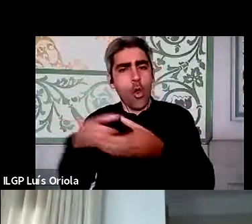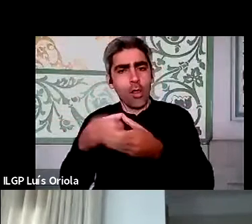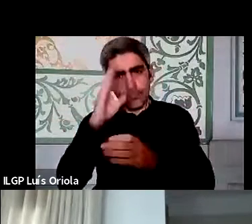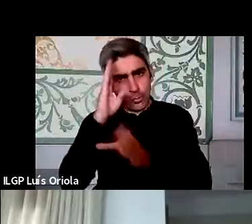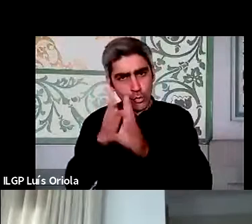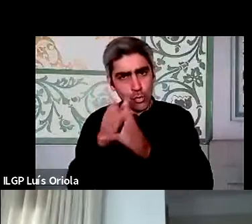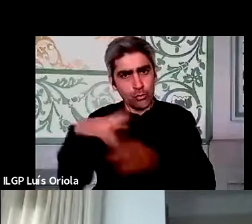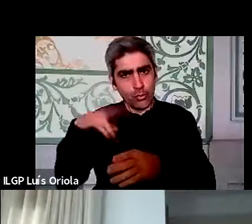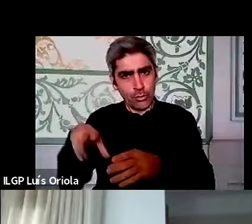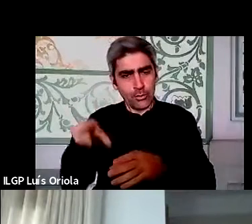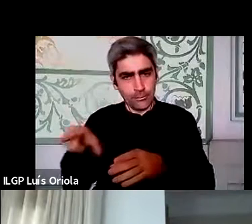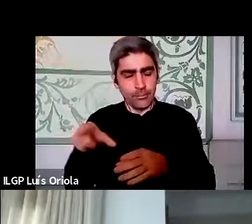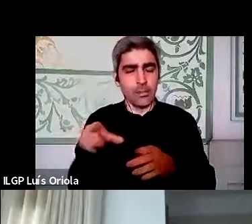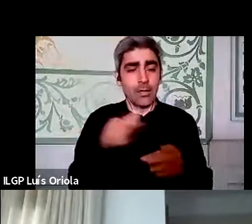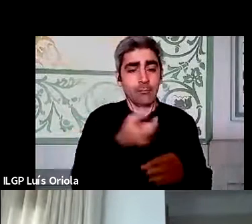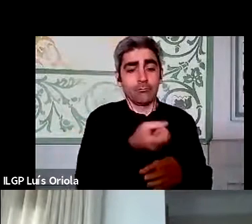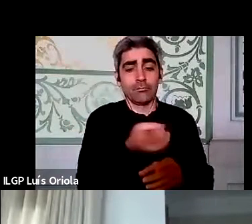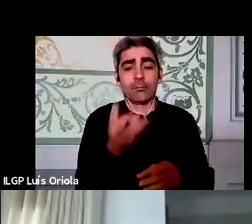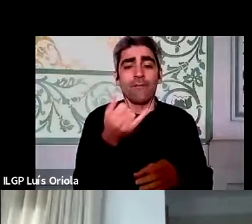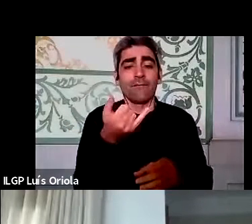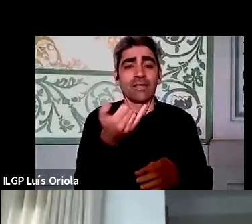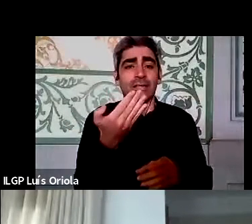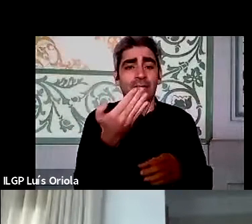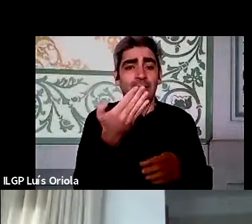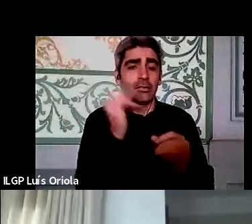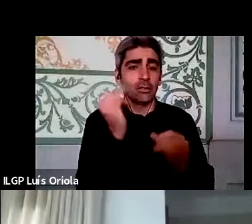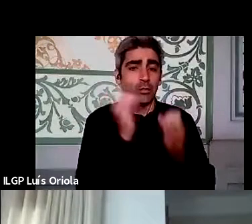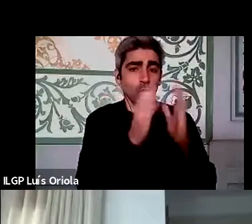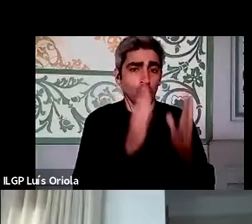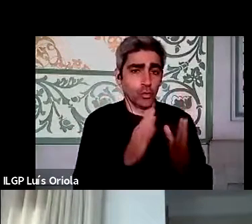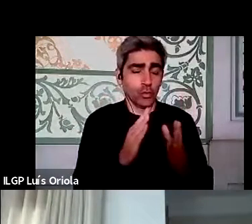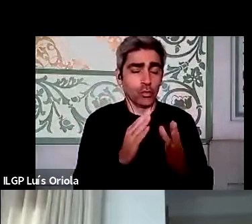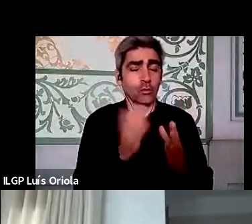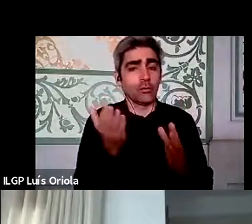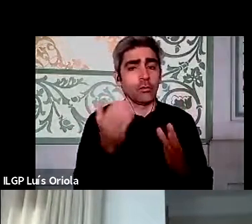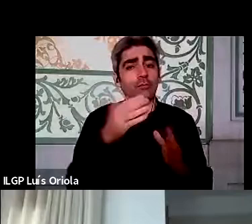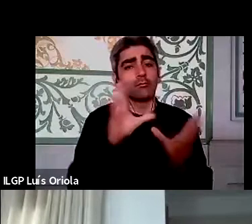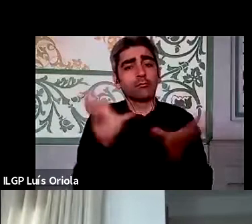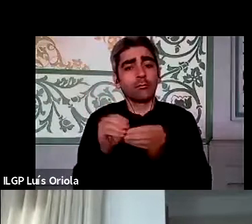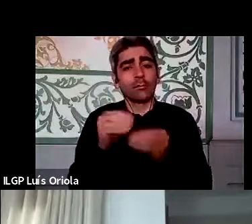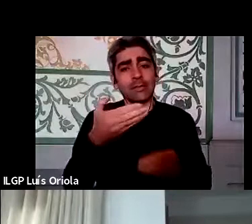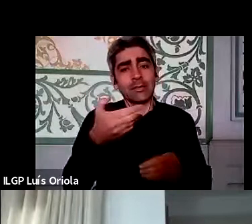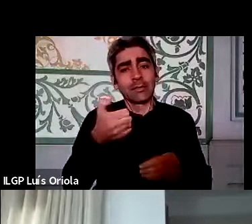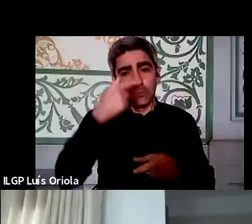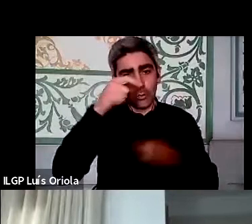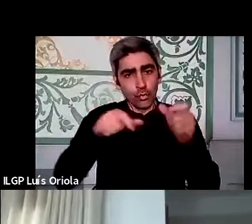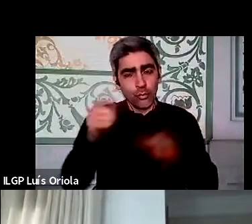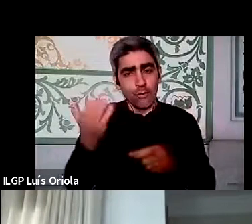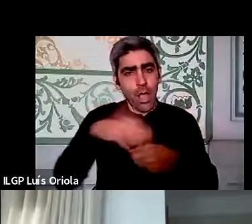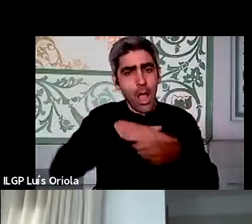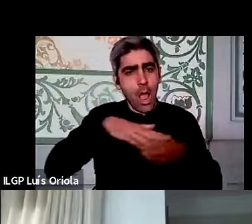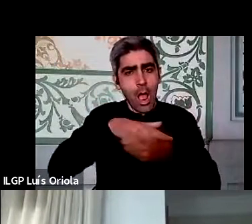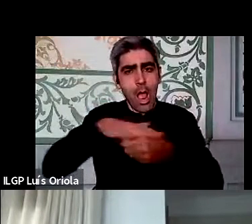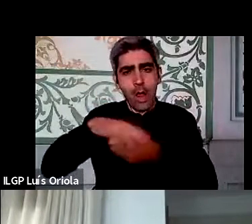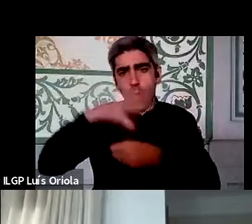27 pessoas, essas 27 entidades, essas 75 pessoas, originárias também de várias áreas áreas de governo, chamadas ministérios.